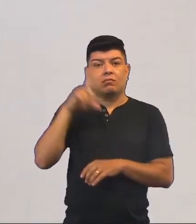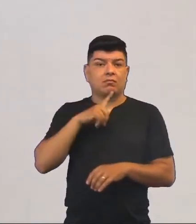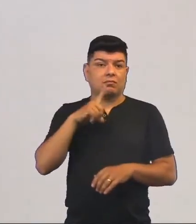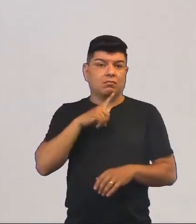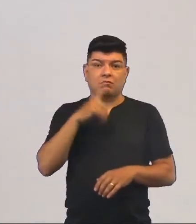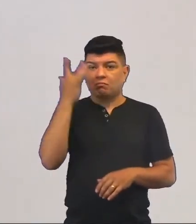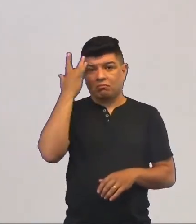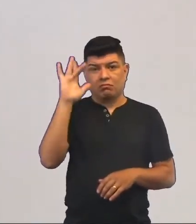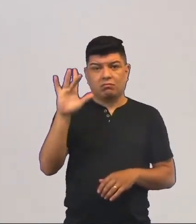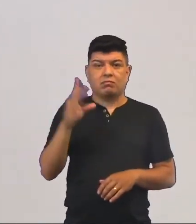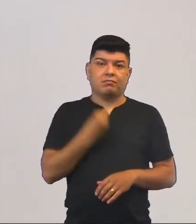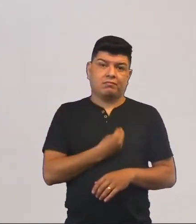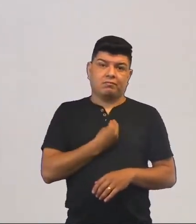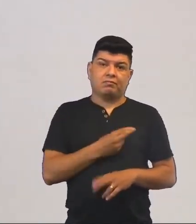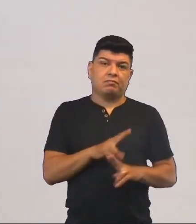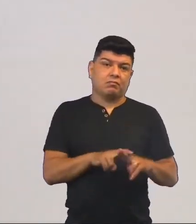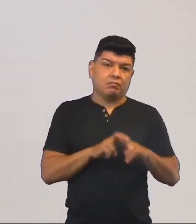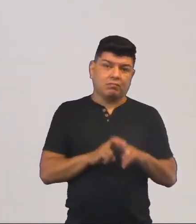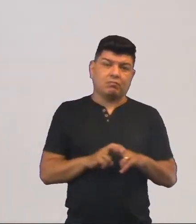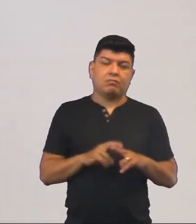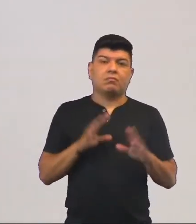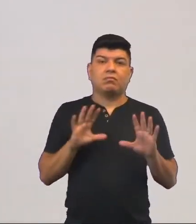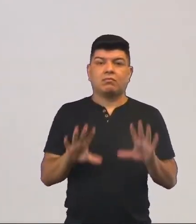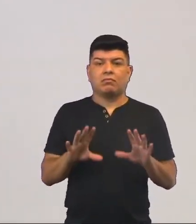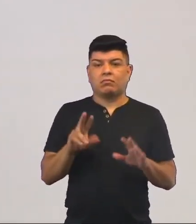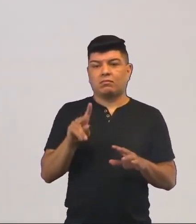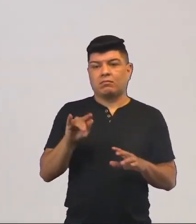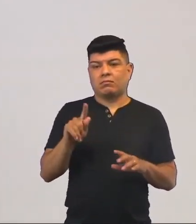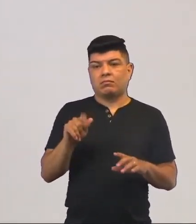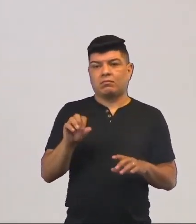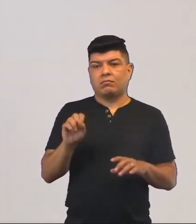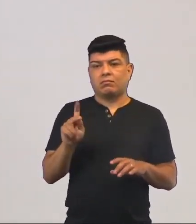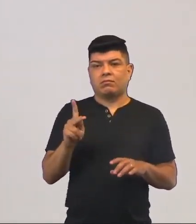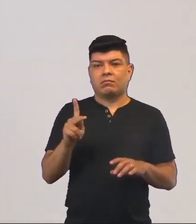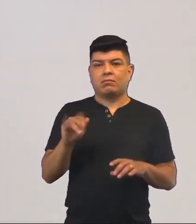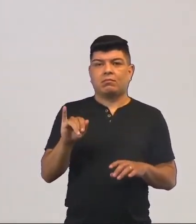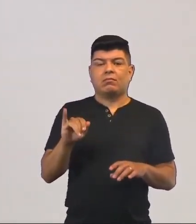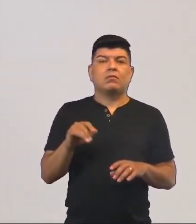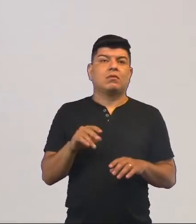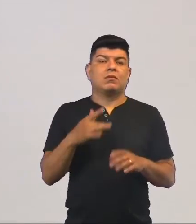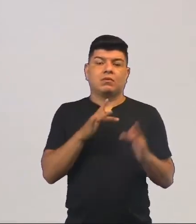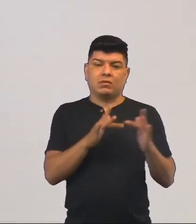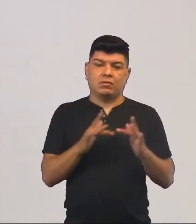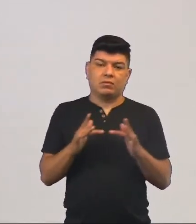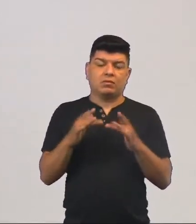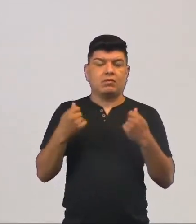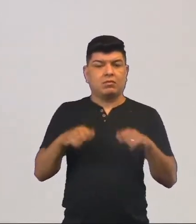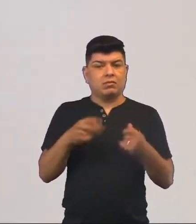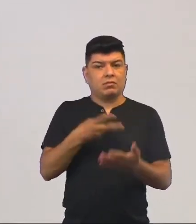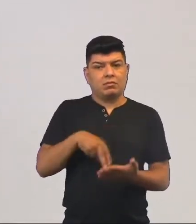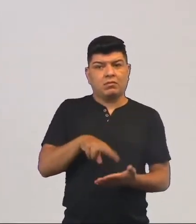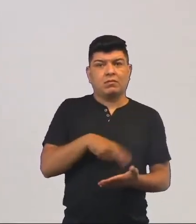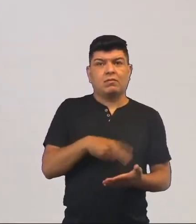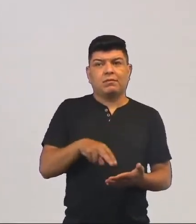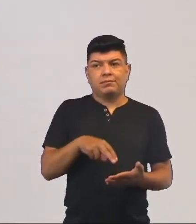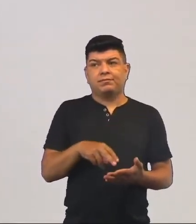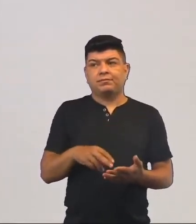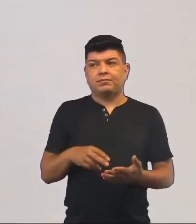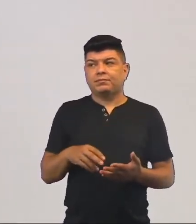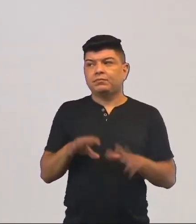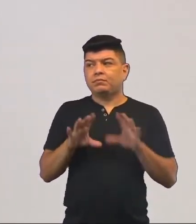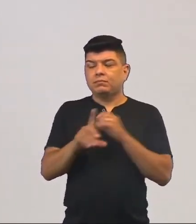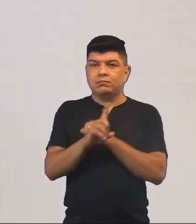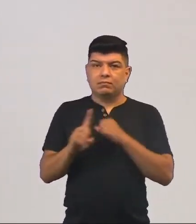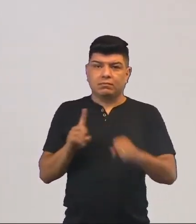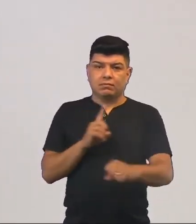você não sabe que isso existe. Então, para Vygotsky é necessário que você tenha esse contato com a dança, né? Com o